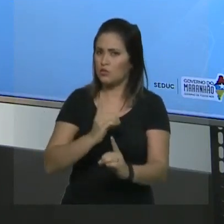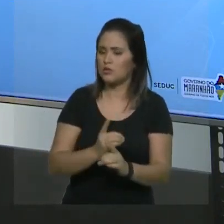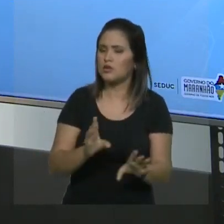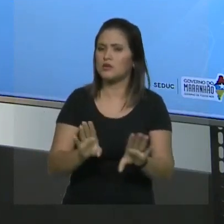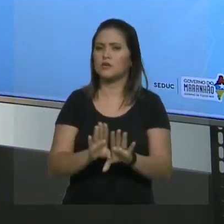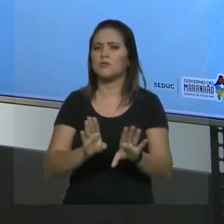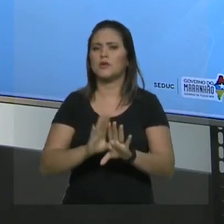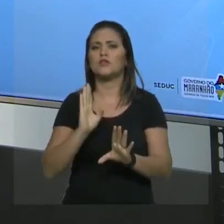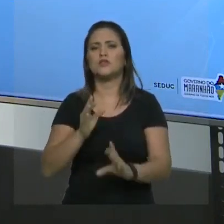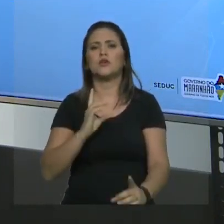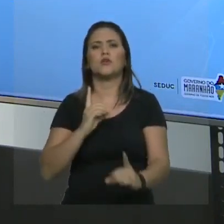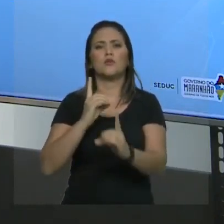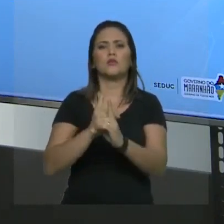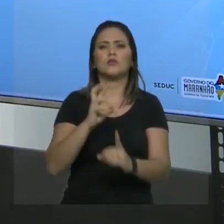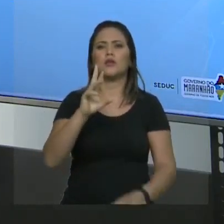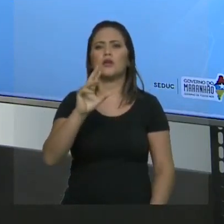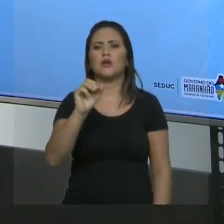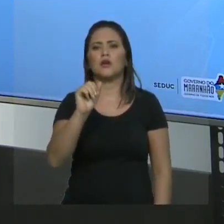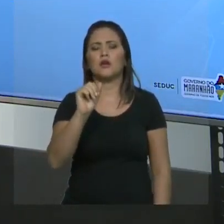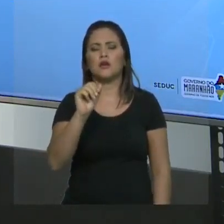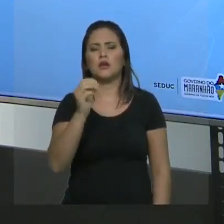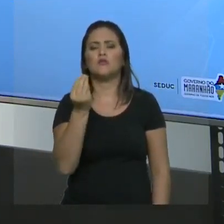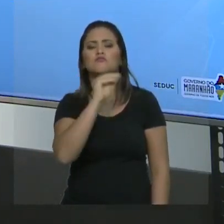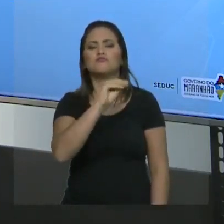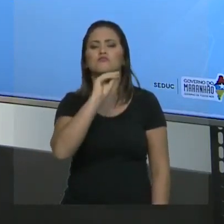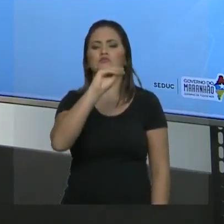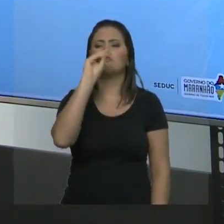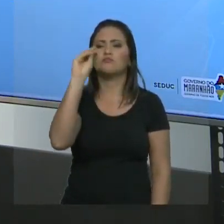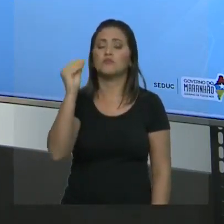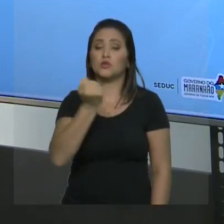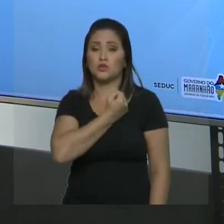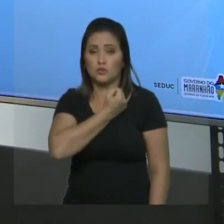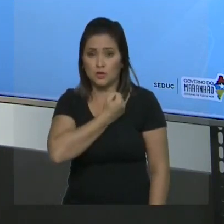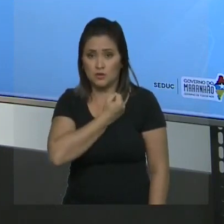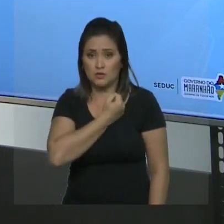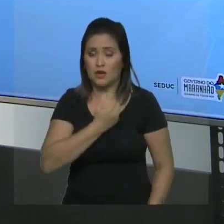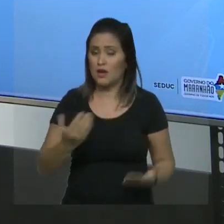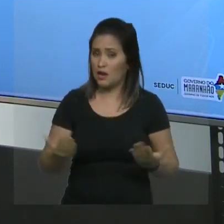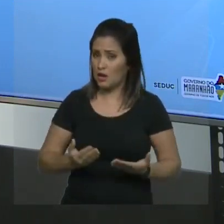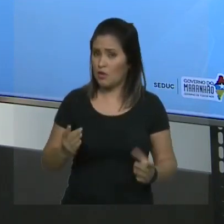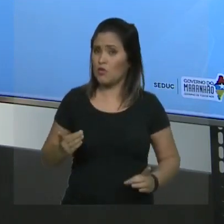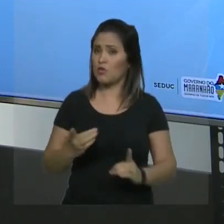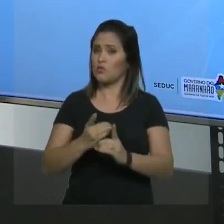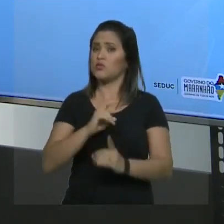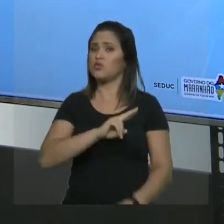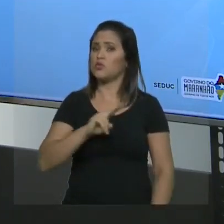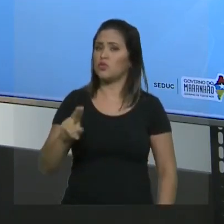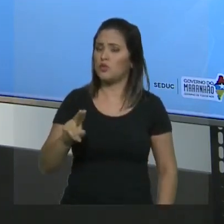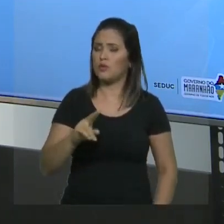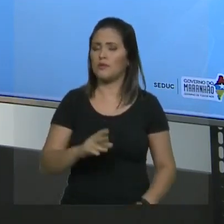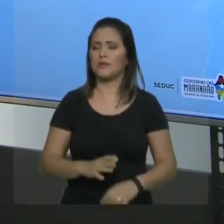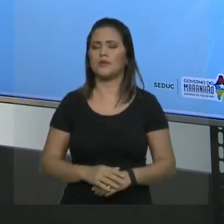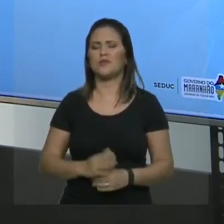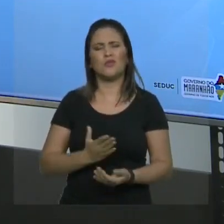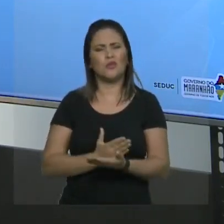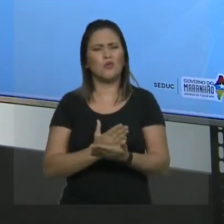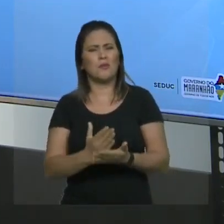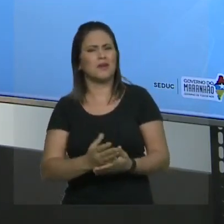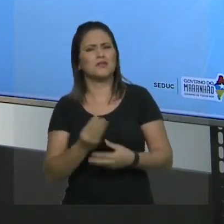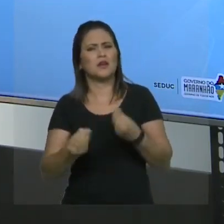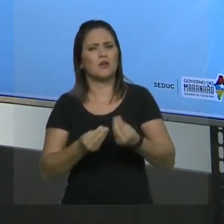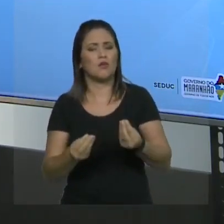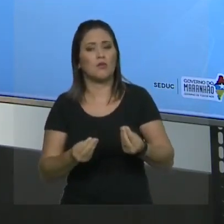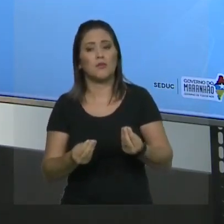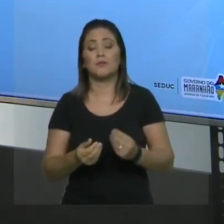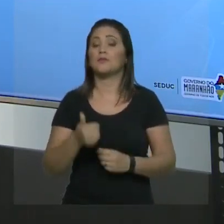numerei a cadeia principal. E agora? Agora eu vou dar o nome. Na hora de dar o nome, qual é a sequência, professor? Primeiro os